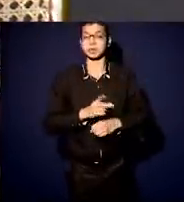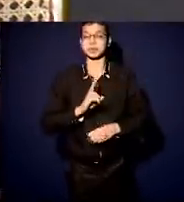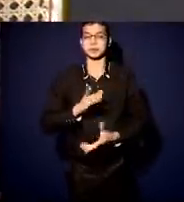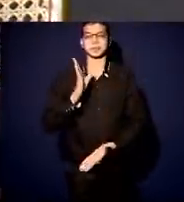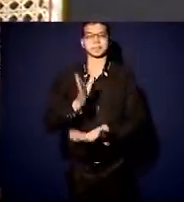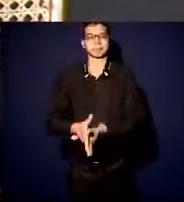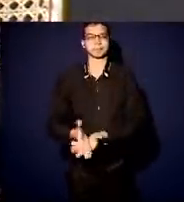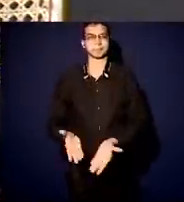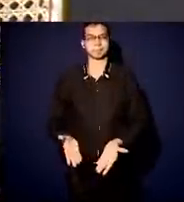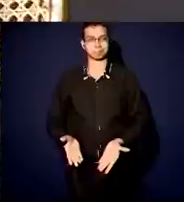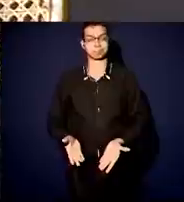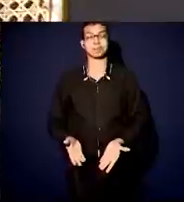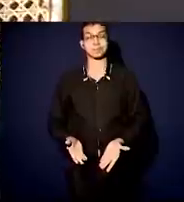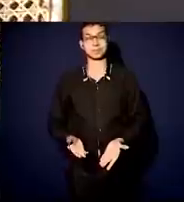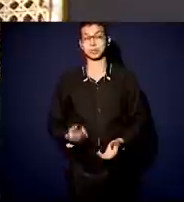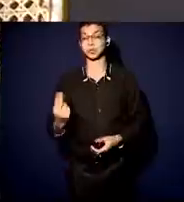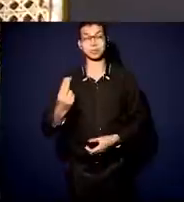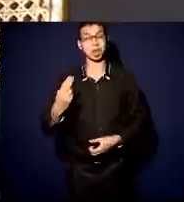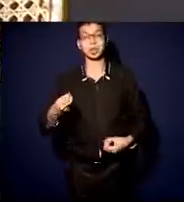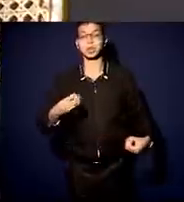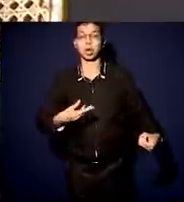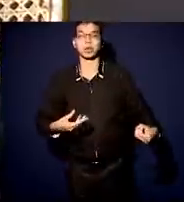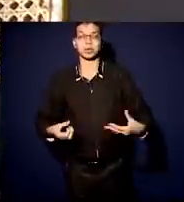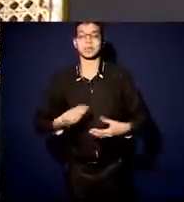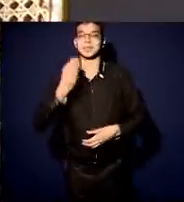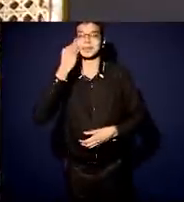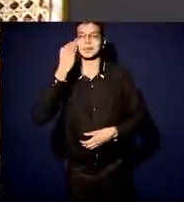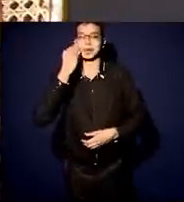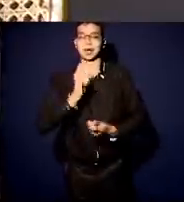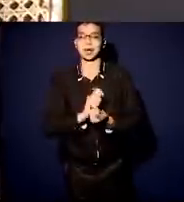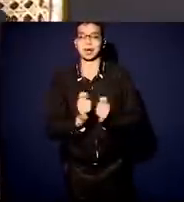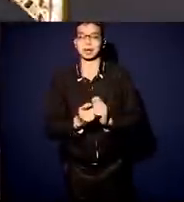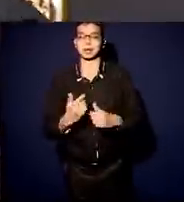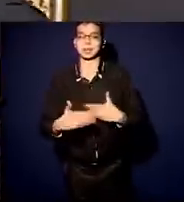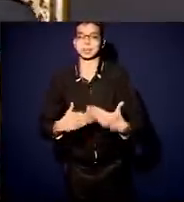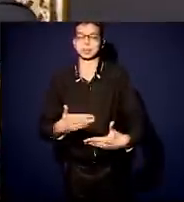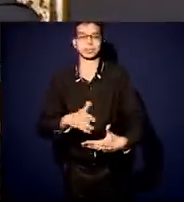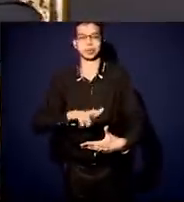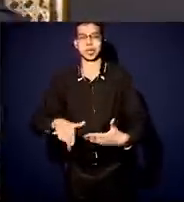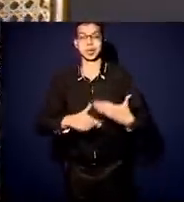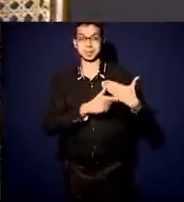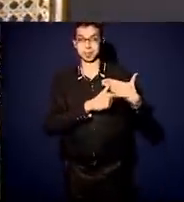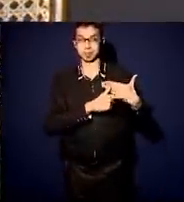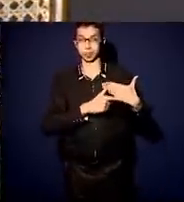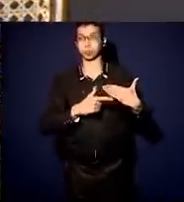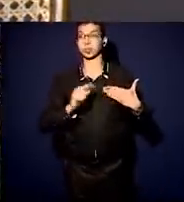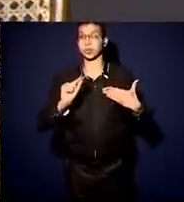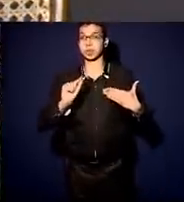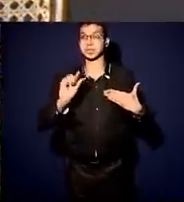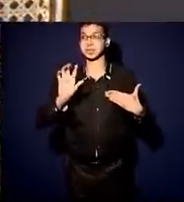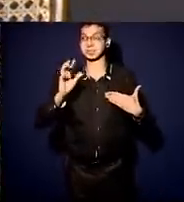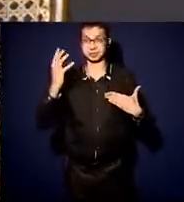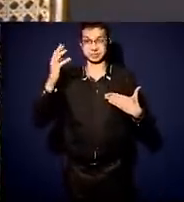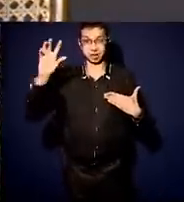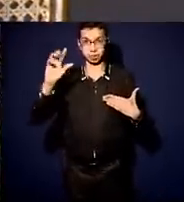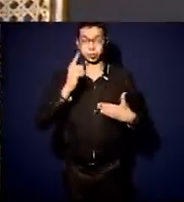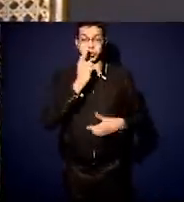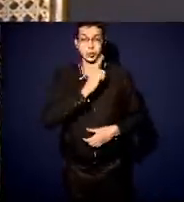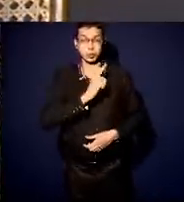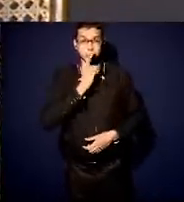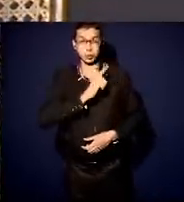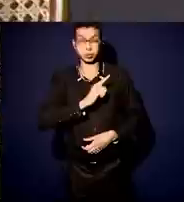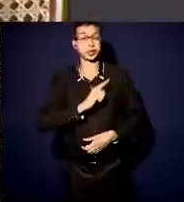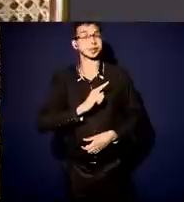pune e cerceia a inovação. Então, o papel do Estado não é ele operar diretamente, porque ele acaba sendo pouco eficiente, inclusive